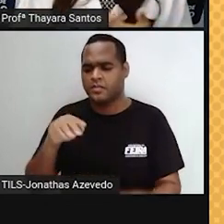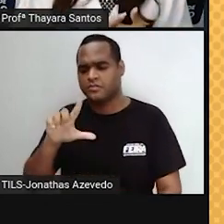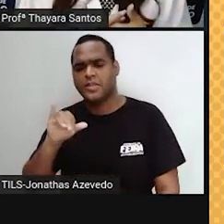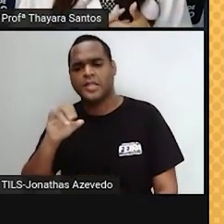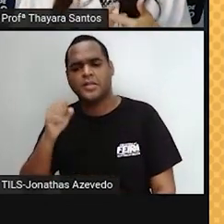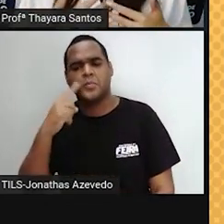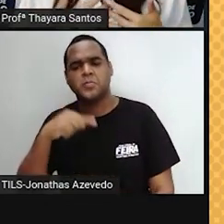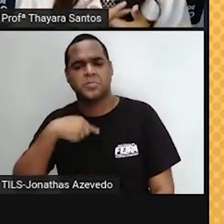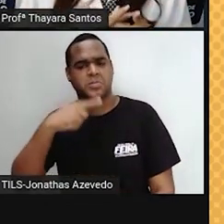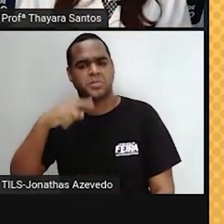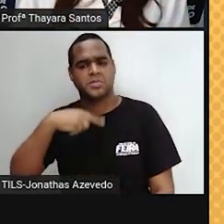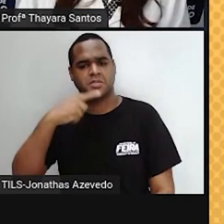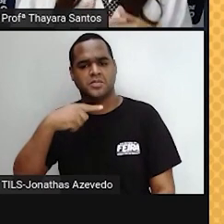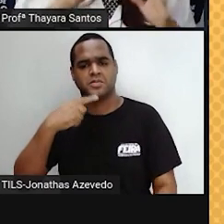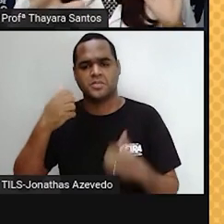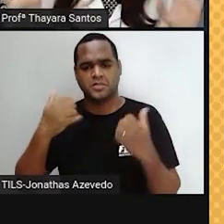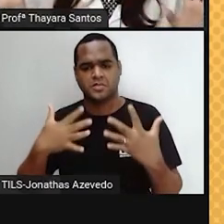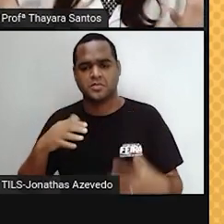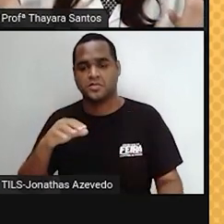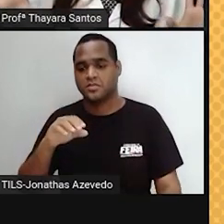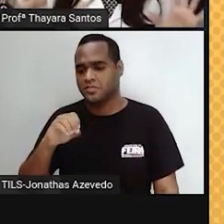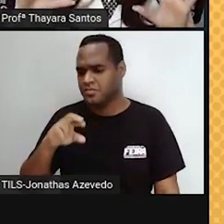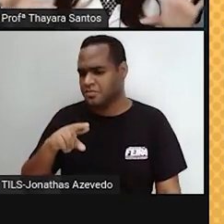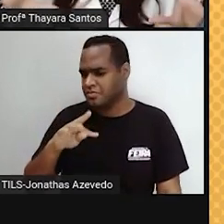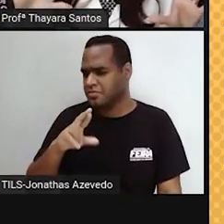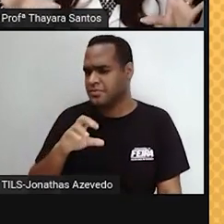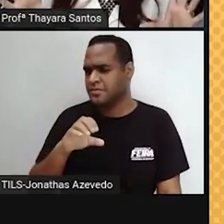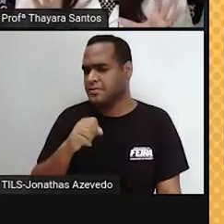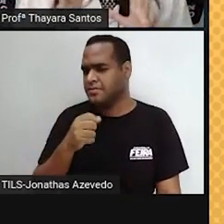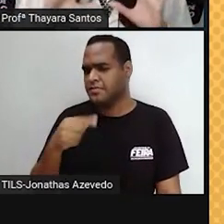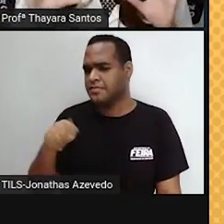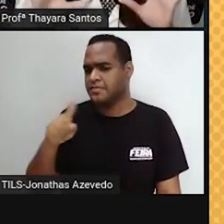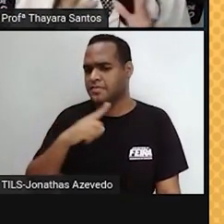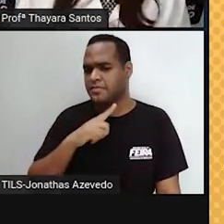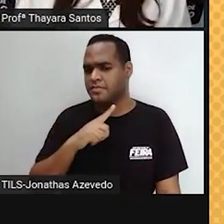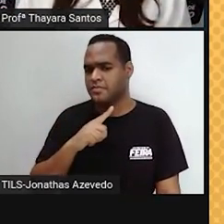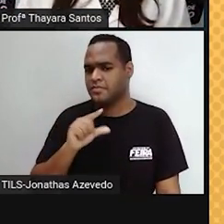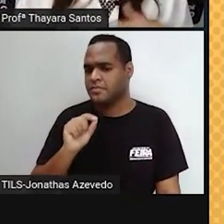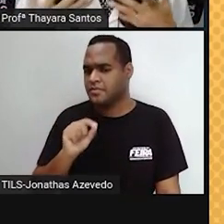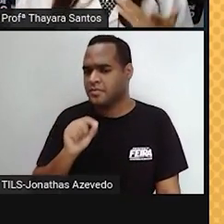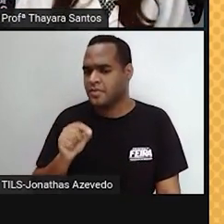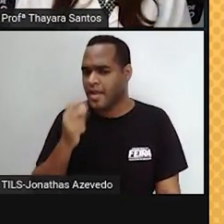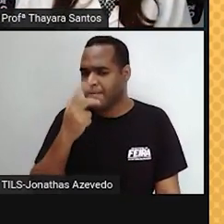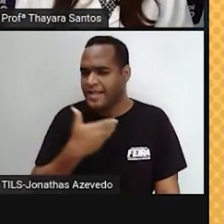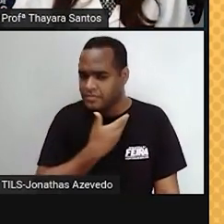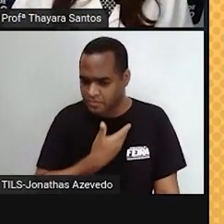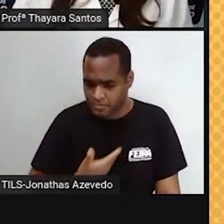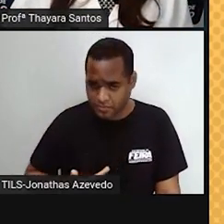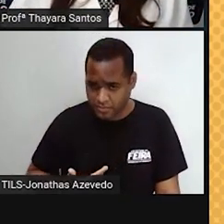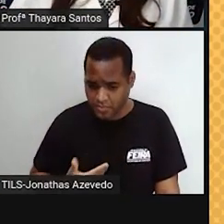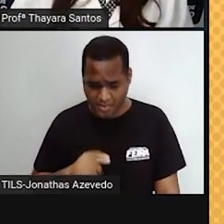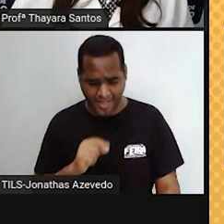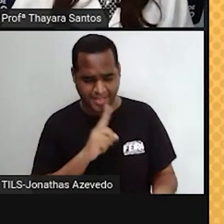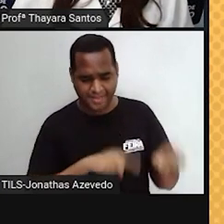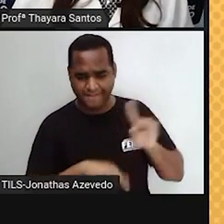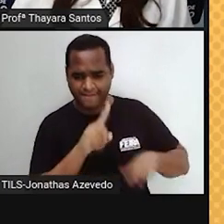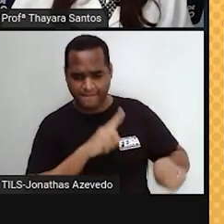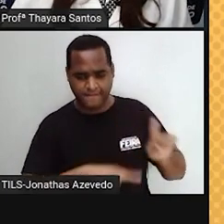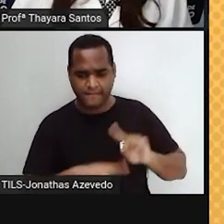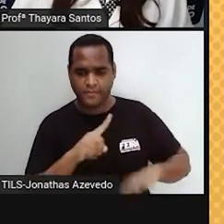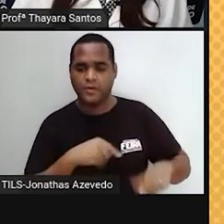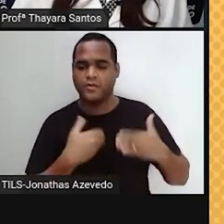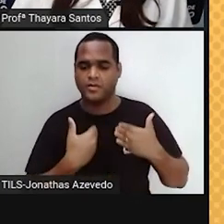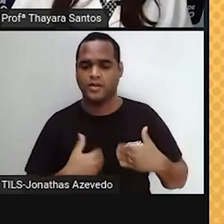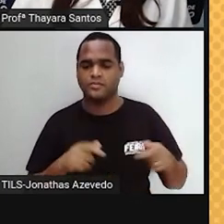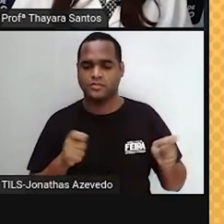não consegue controlar a contração. É ele que se governa ali, ele que se controla. E esse músculo